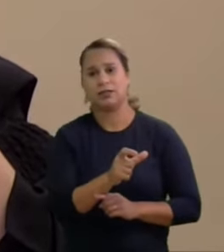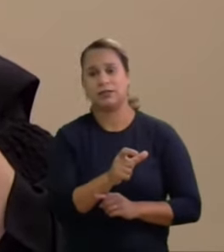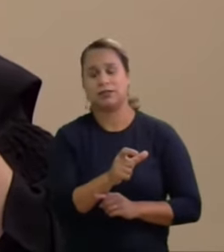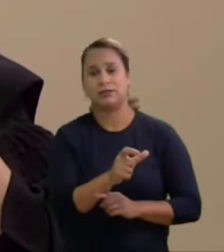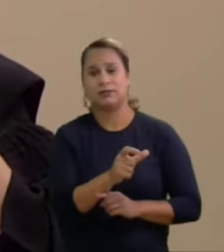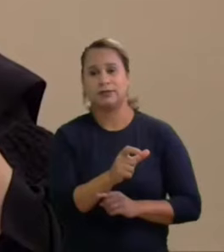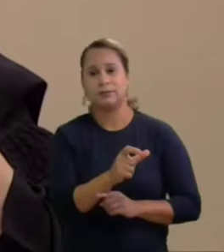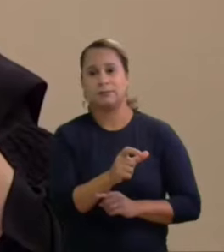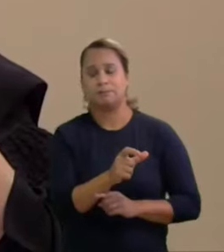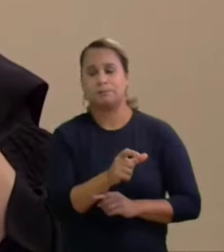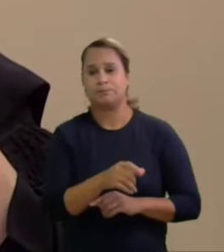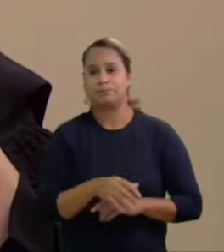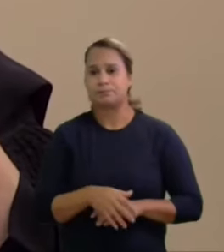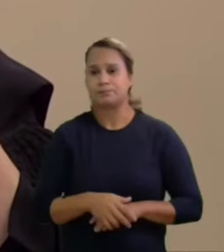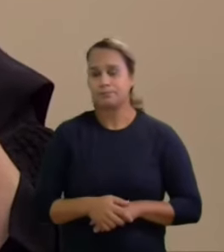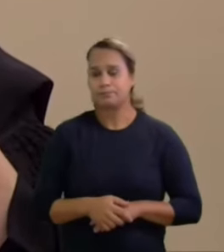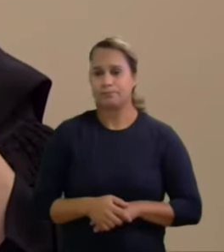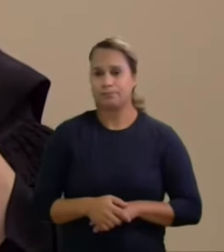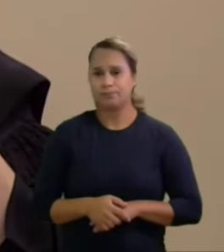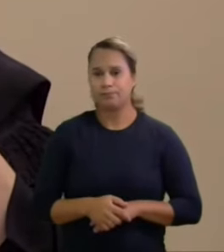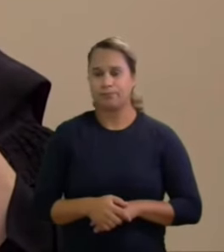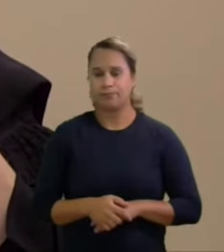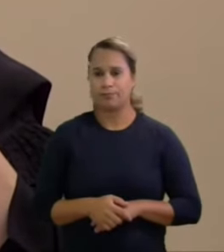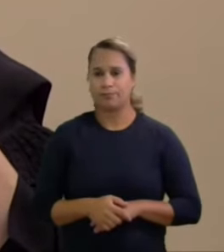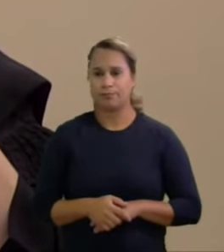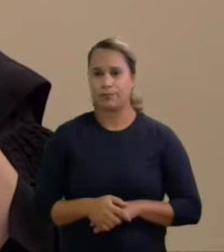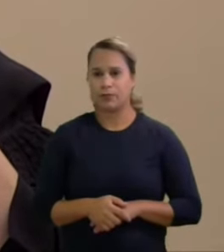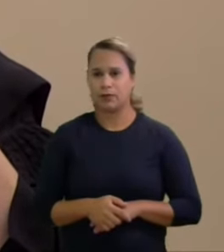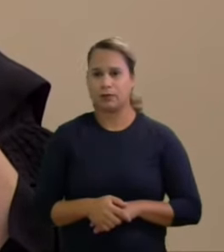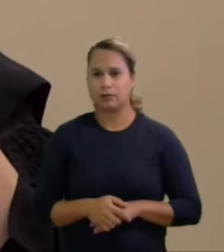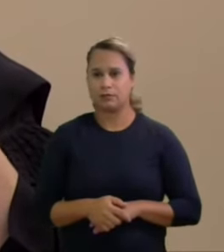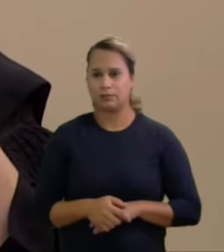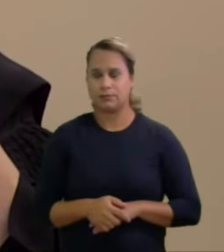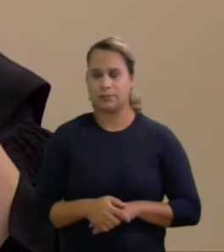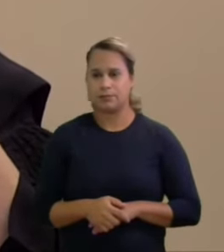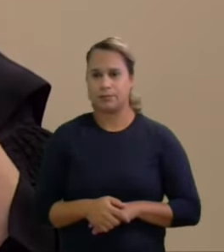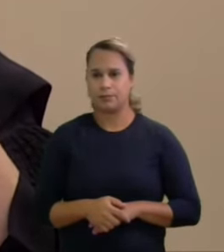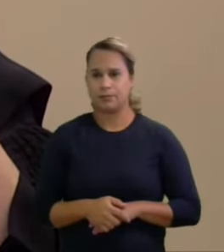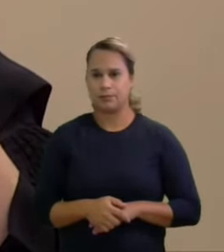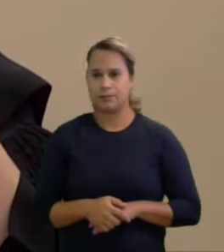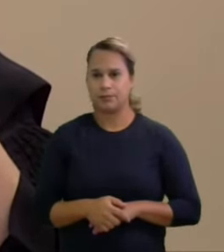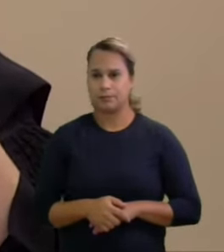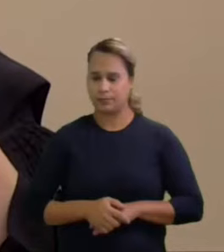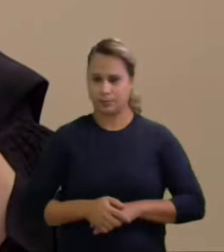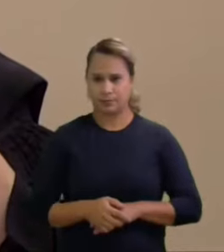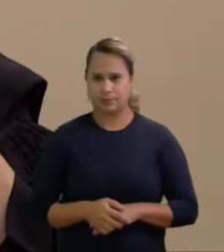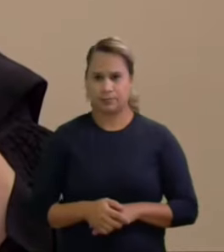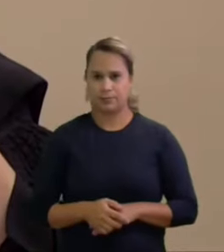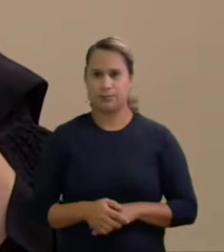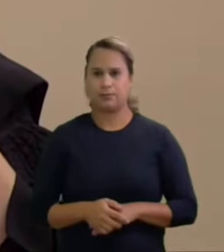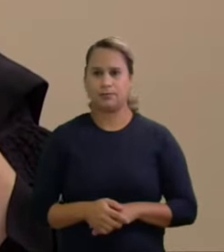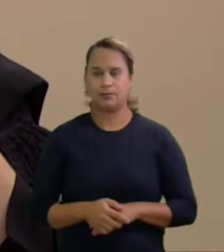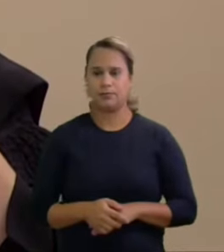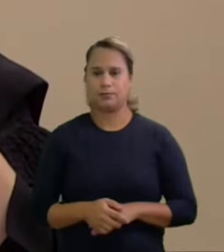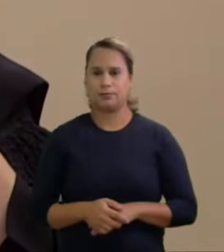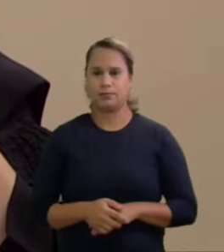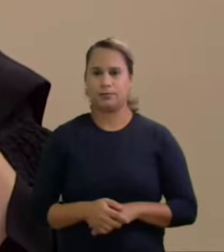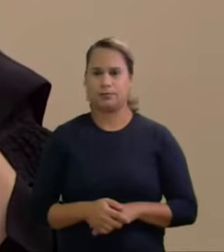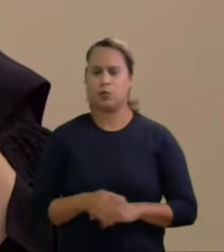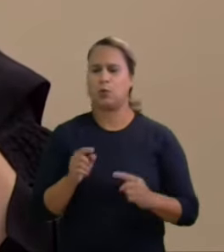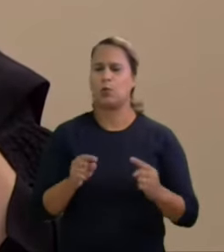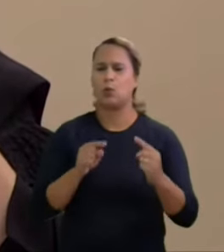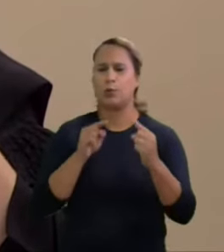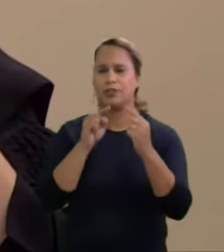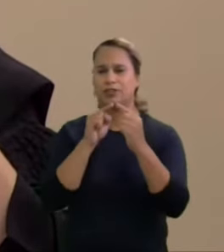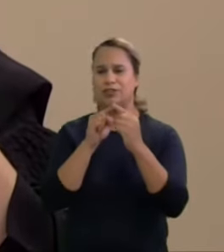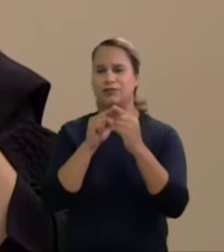sequioso de combate à corrupção há sim uma inegável correlação ainda que parcial entre ambos os fatos aferível objetivamente por